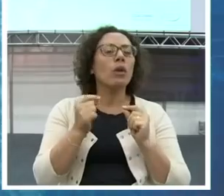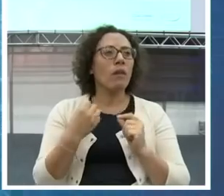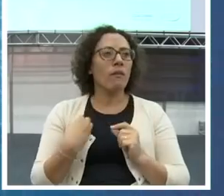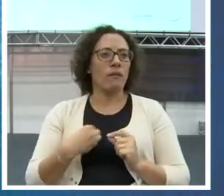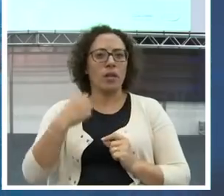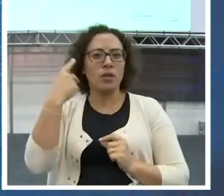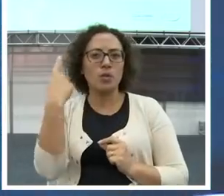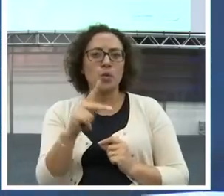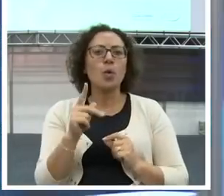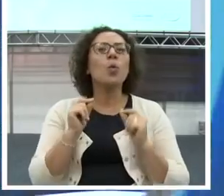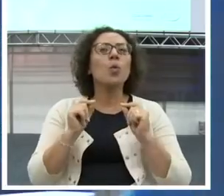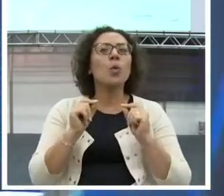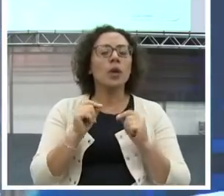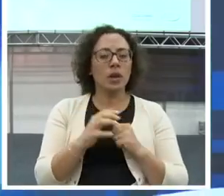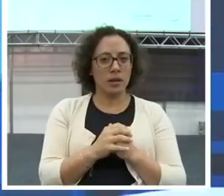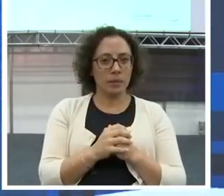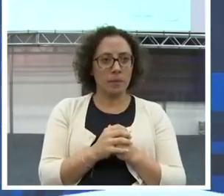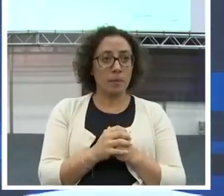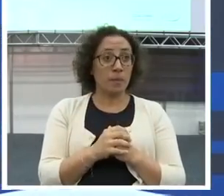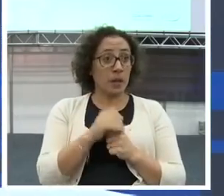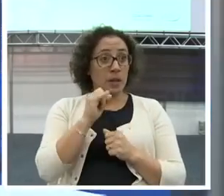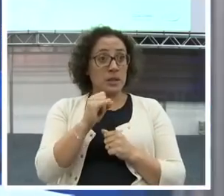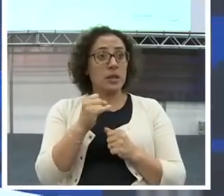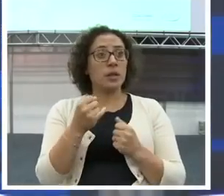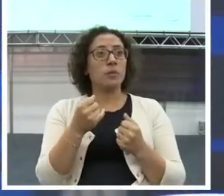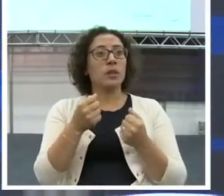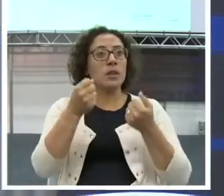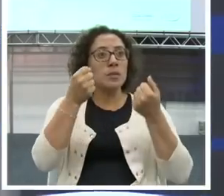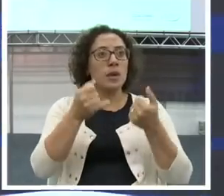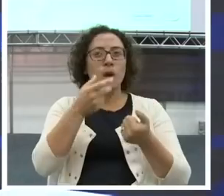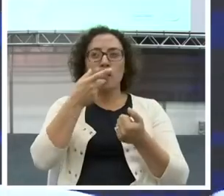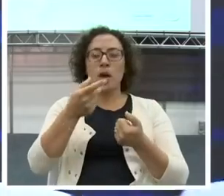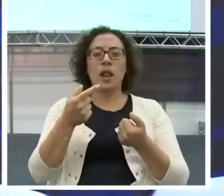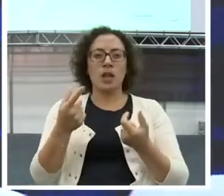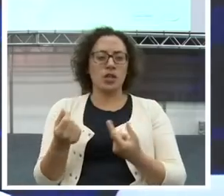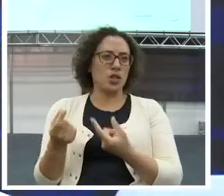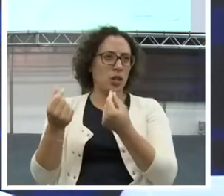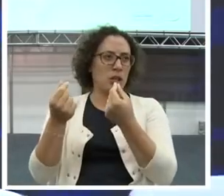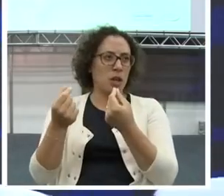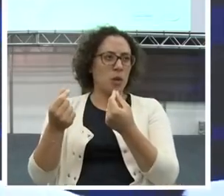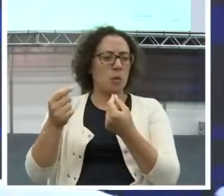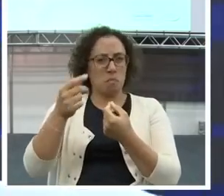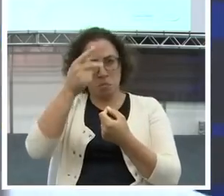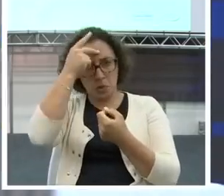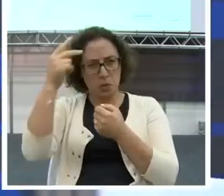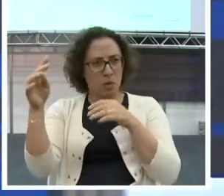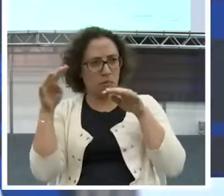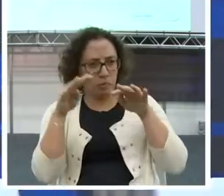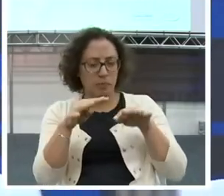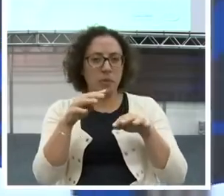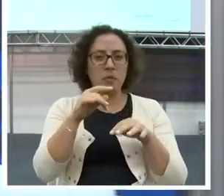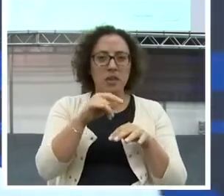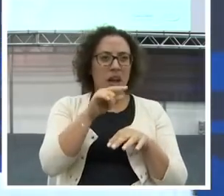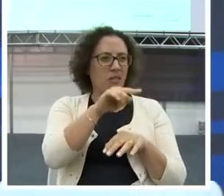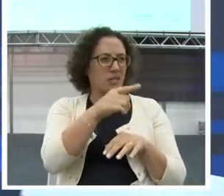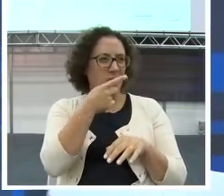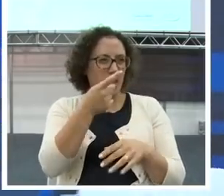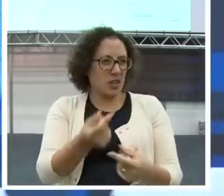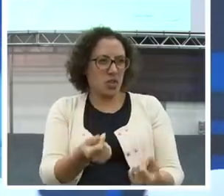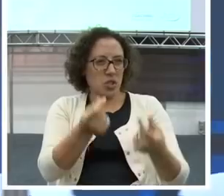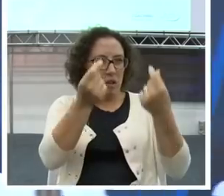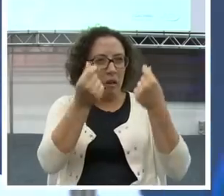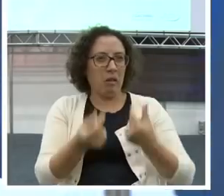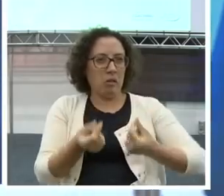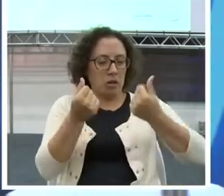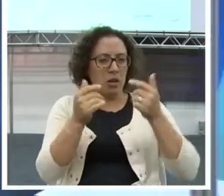Quando eu falo de dinheiro, muitas pessoas olham o Roberto assim e falam, ah, Roberto fala de dinheiro. Mas o mais